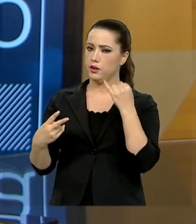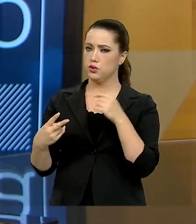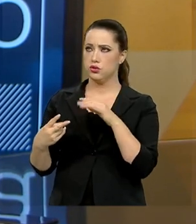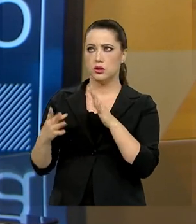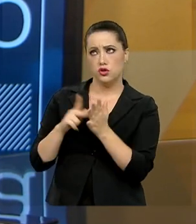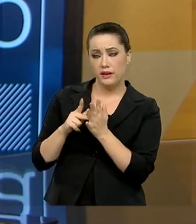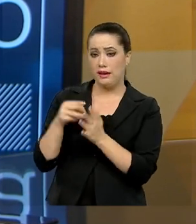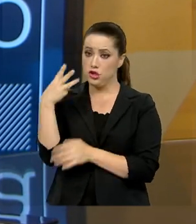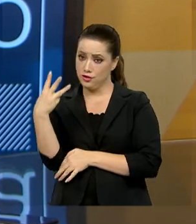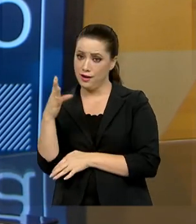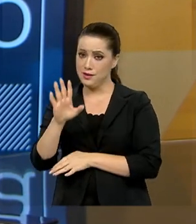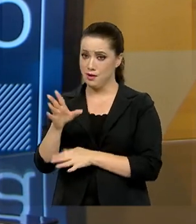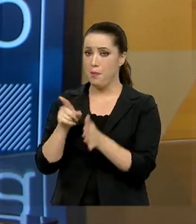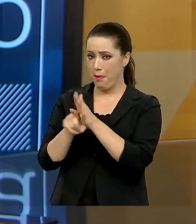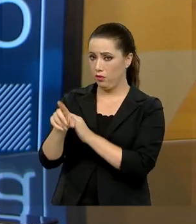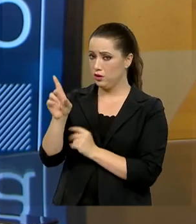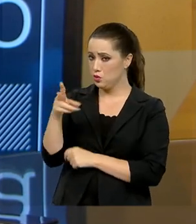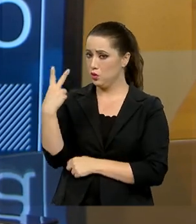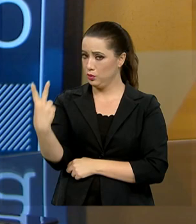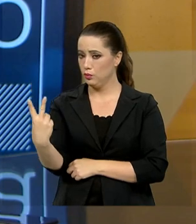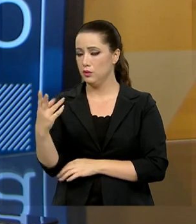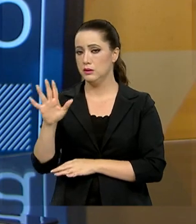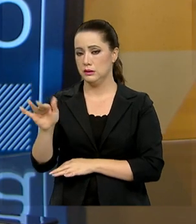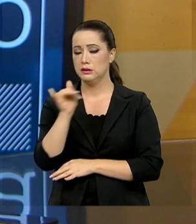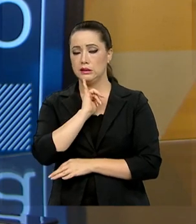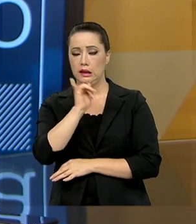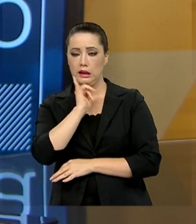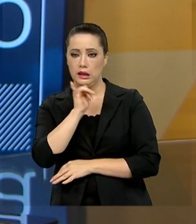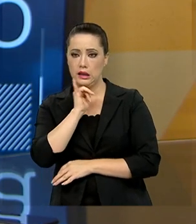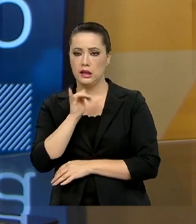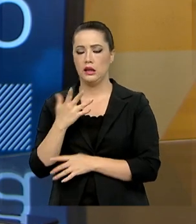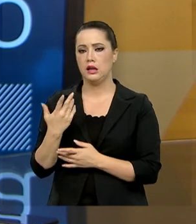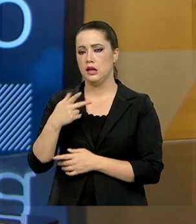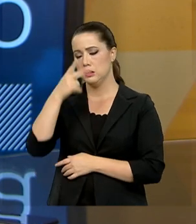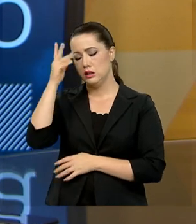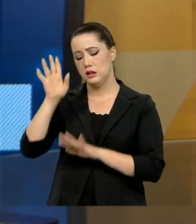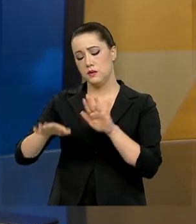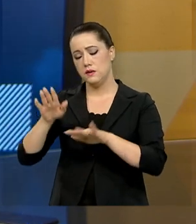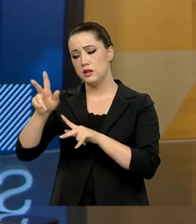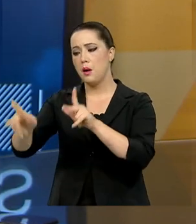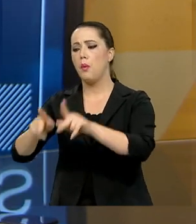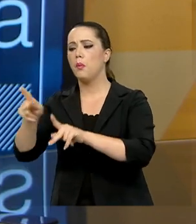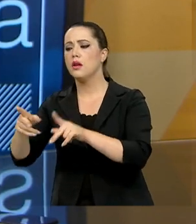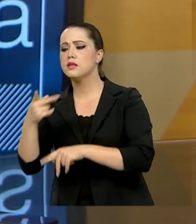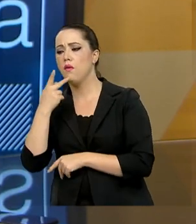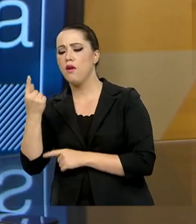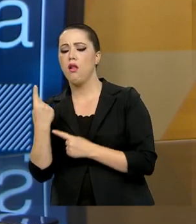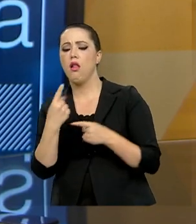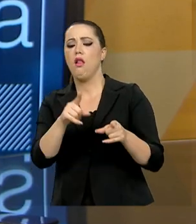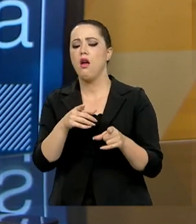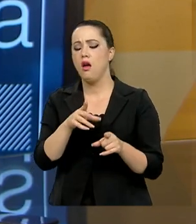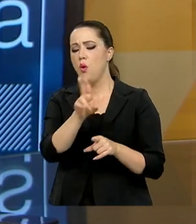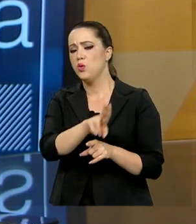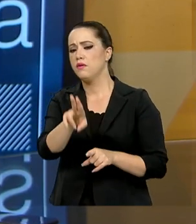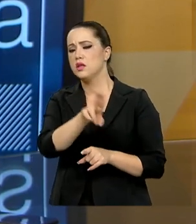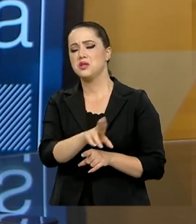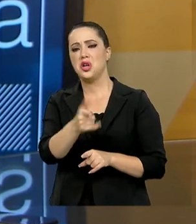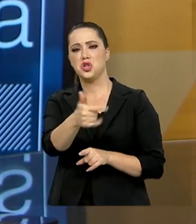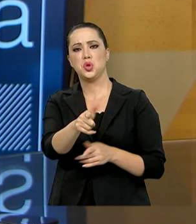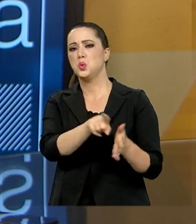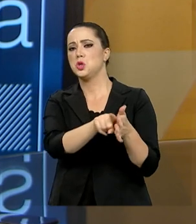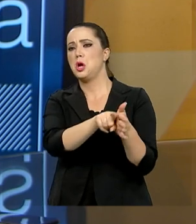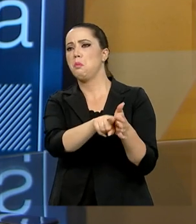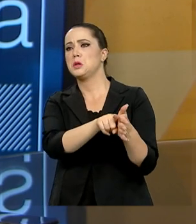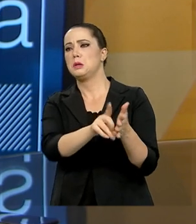dois. Existe uma crítica na sociedade que as universidades brasileiras não fazem pesquisa e que elas estão